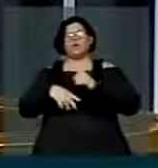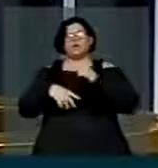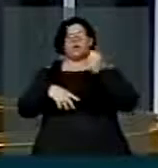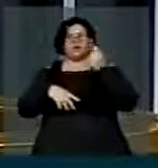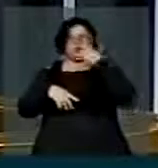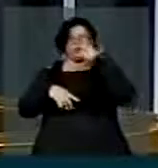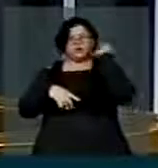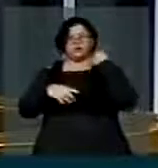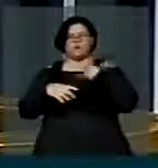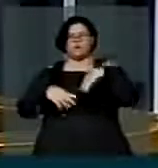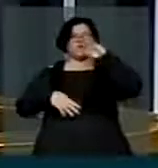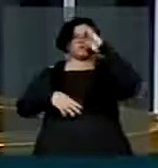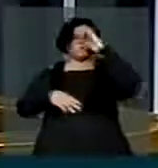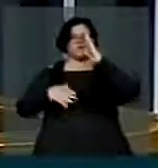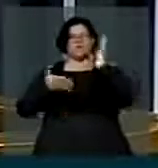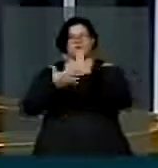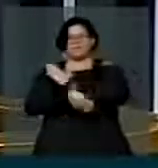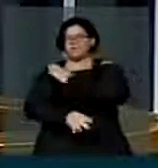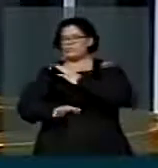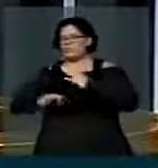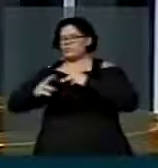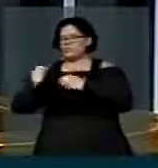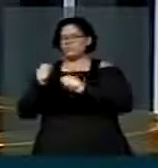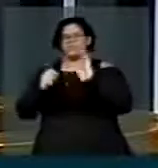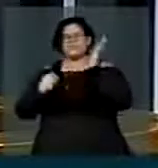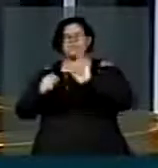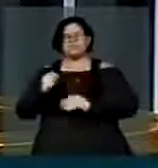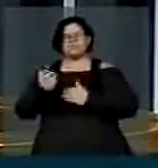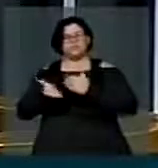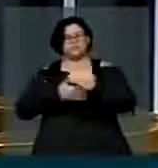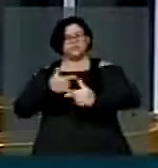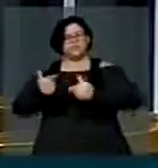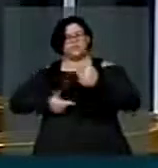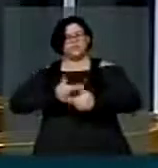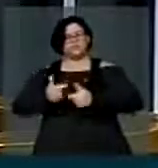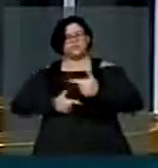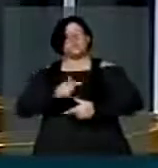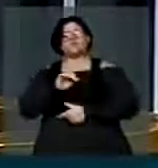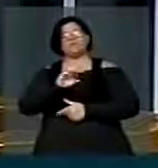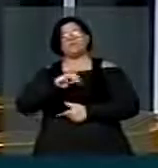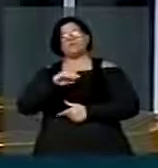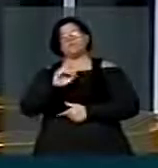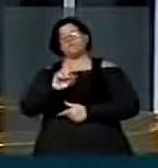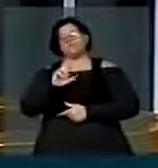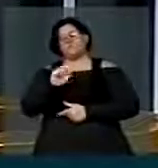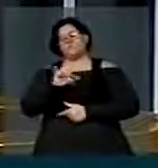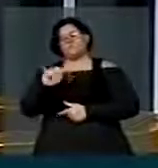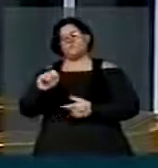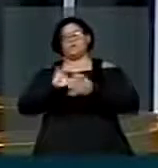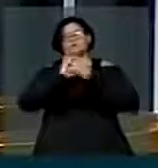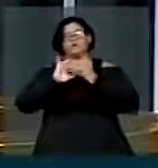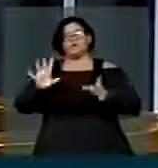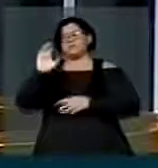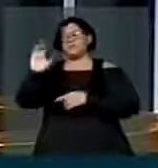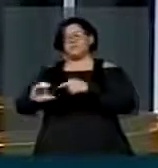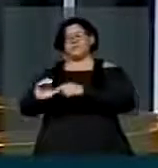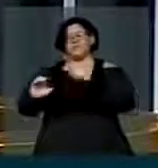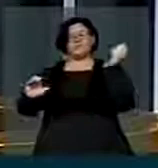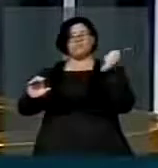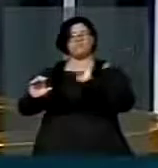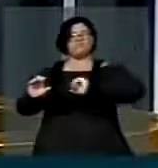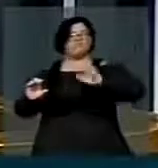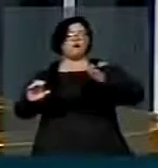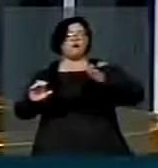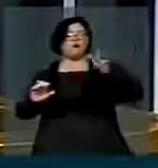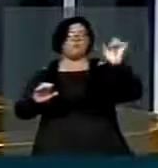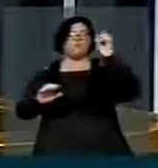pelos militares, buscava o exercício pleno da democracia, onde o cidadão fosse mais importante que o